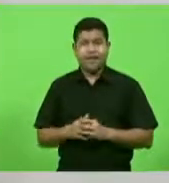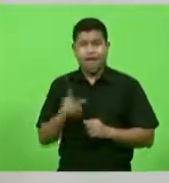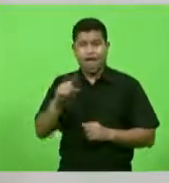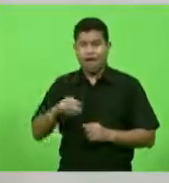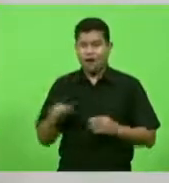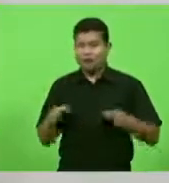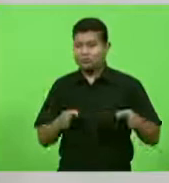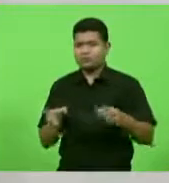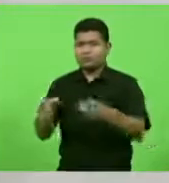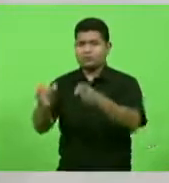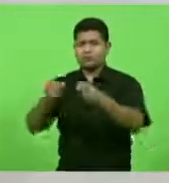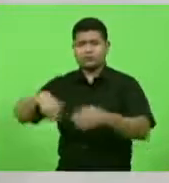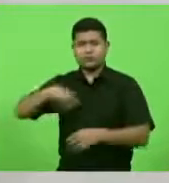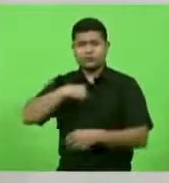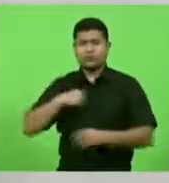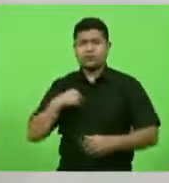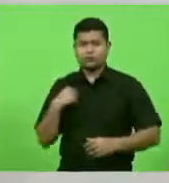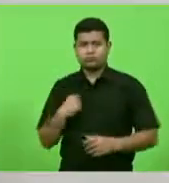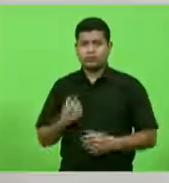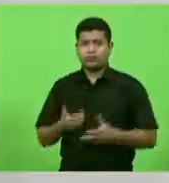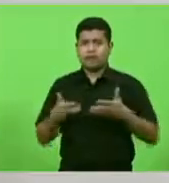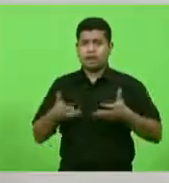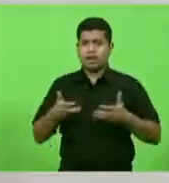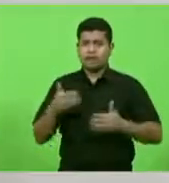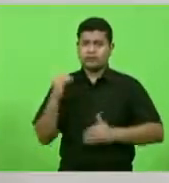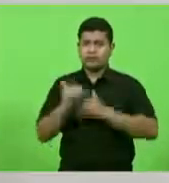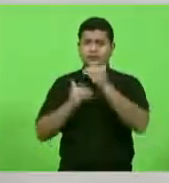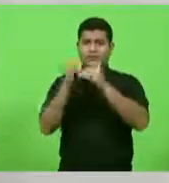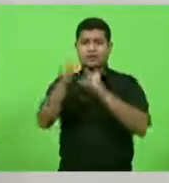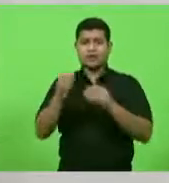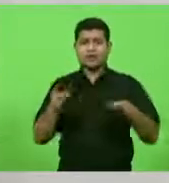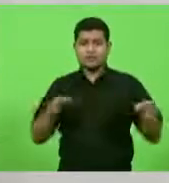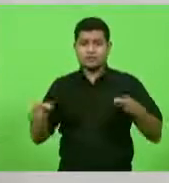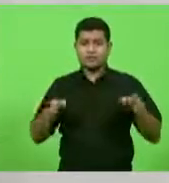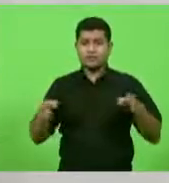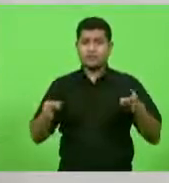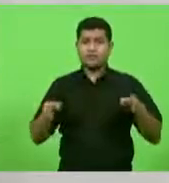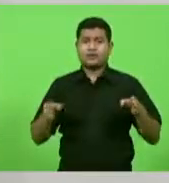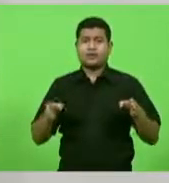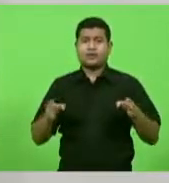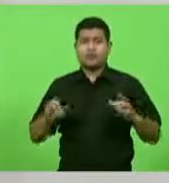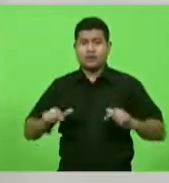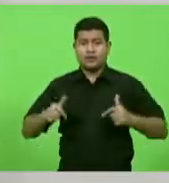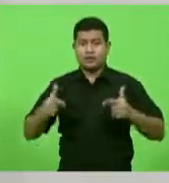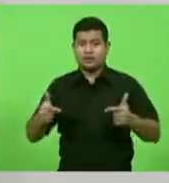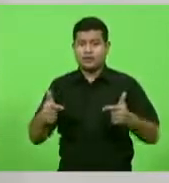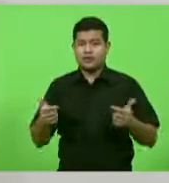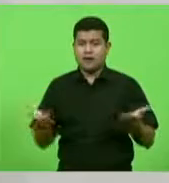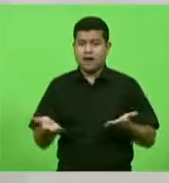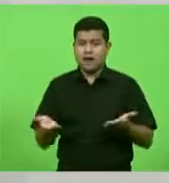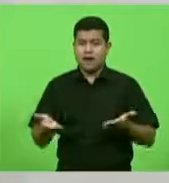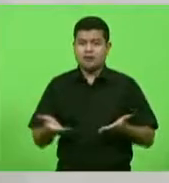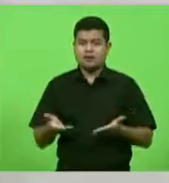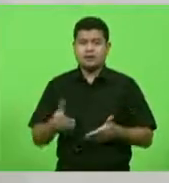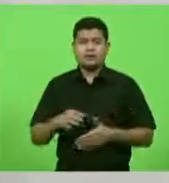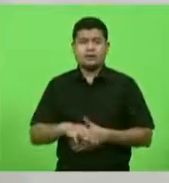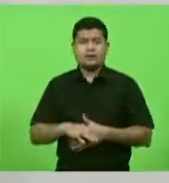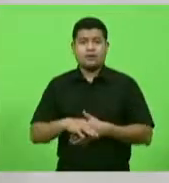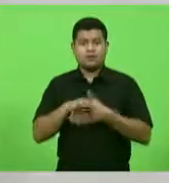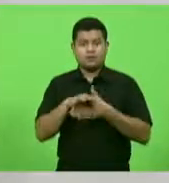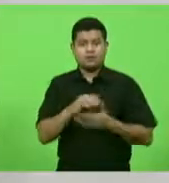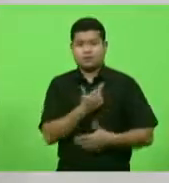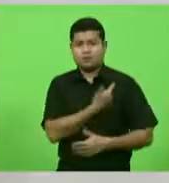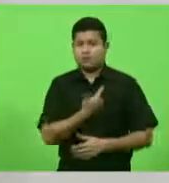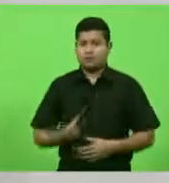procuramos desenvolver no período em que estivemos à frente da liderança do governo nesta casa. Aprendi